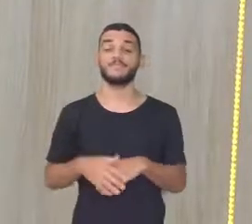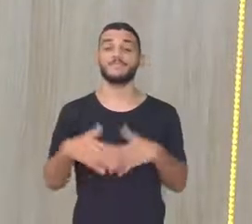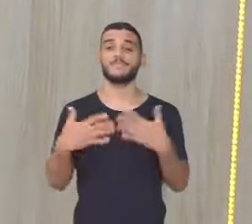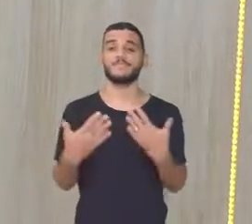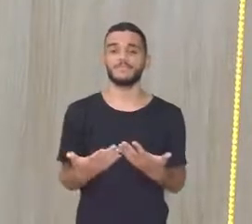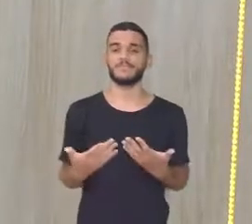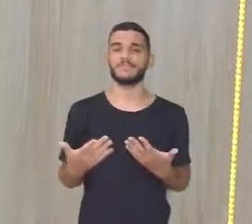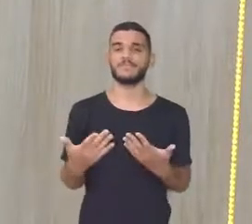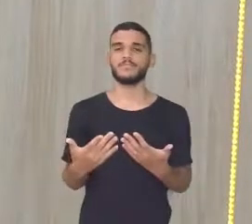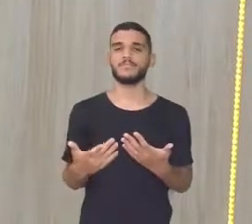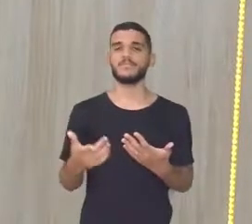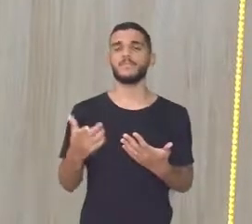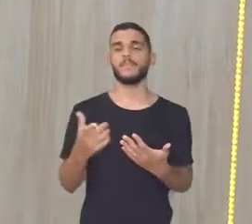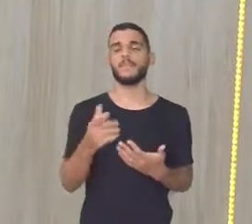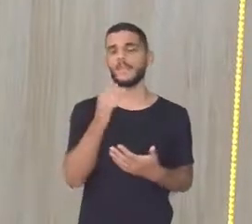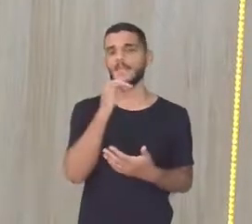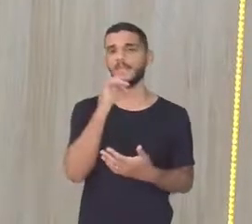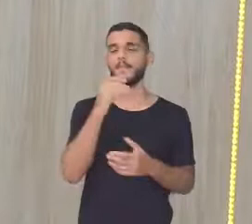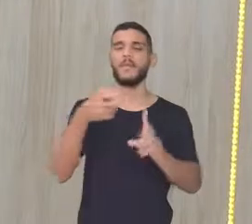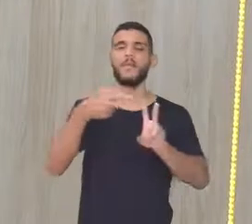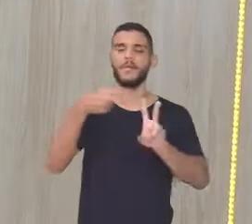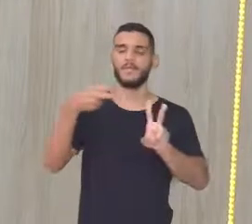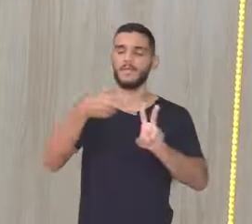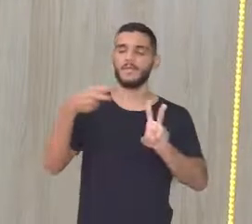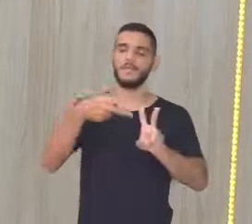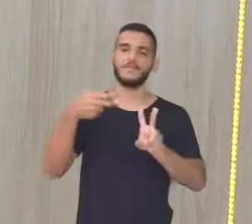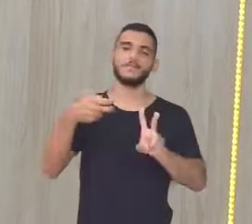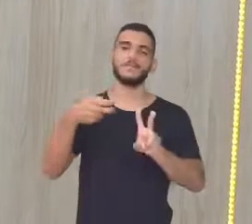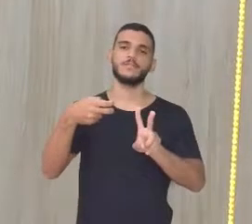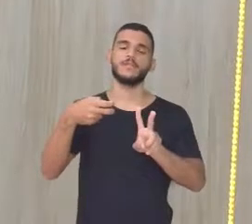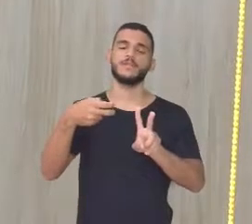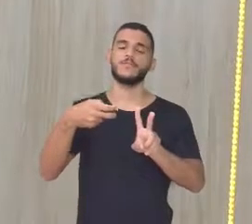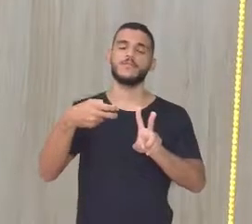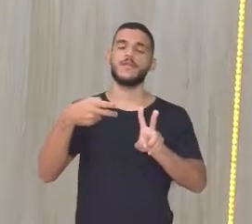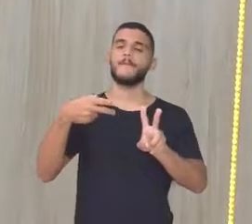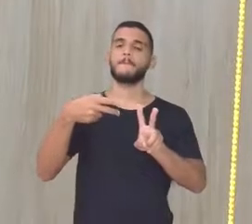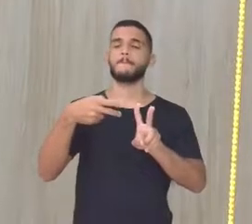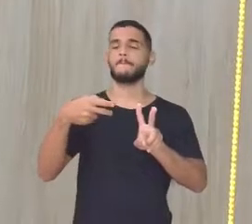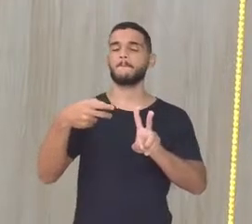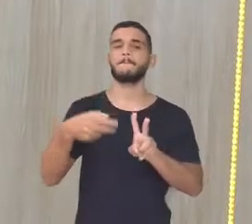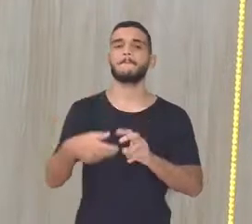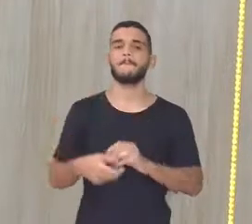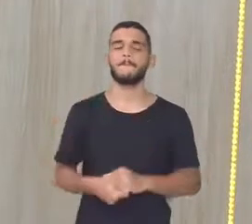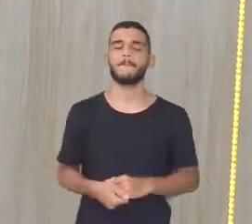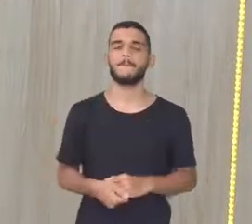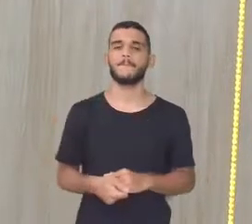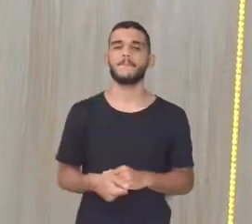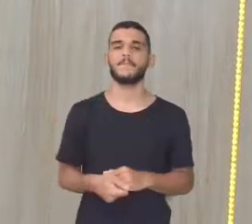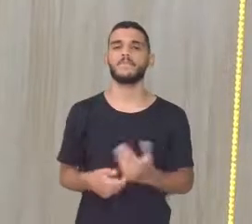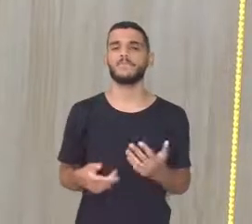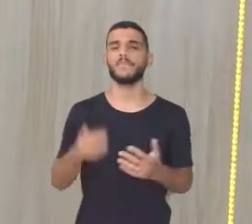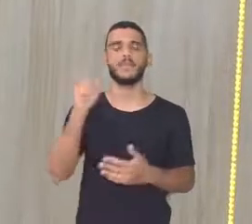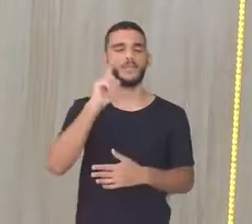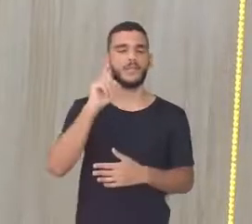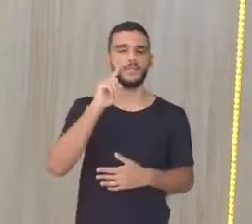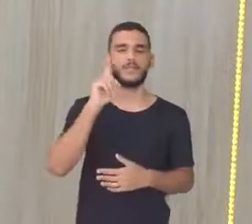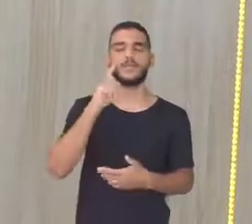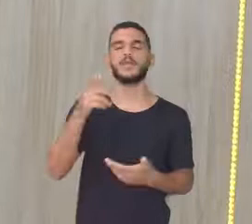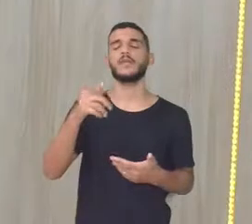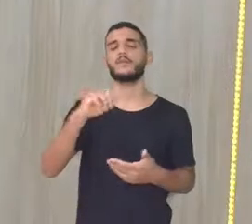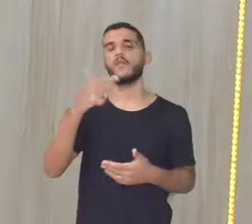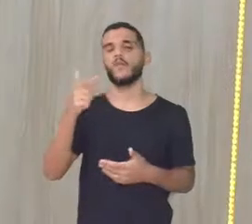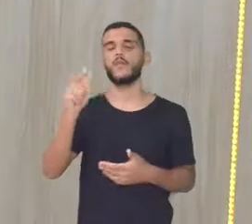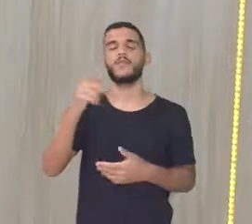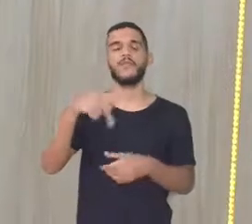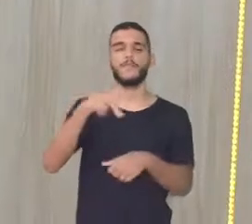gente tem Por exemplo Os índios Os primitivos habitantes Das Américas Que são os índios Né? É Tanto lá nos Estados Unidos Canadá Os